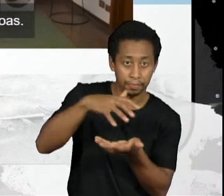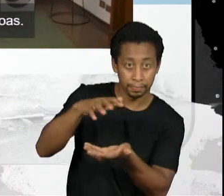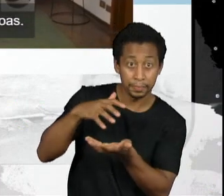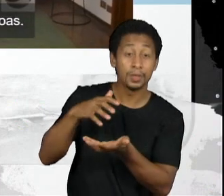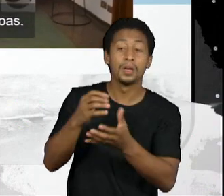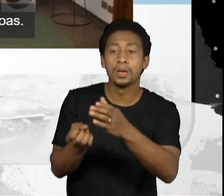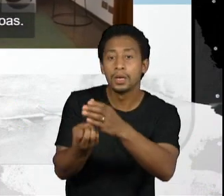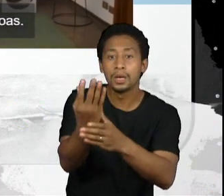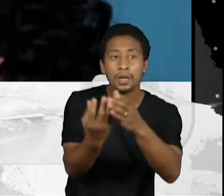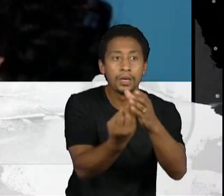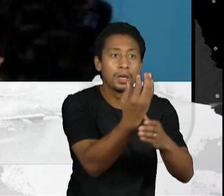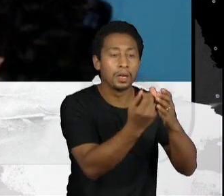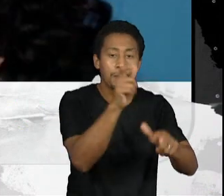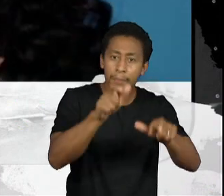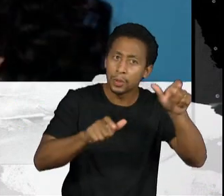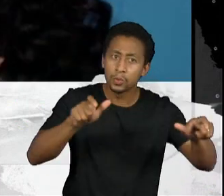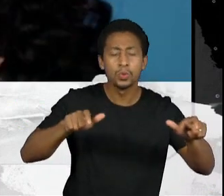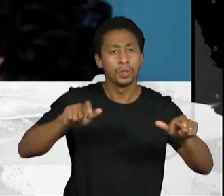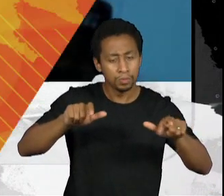todos os tipos de serviço.